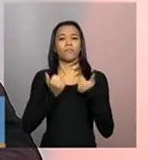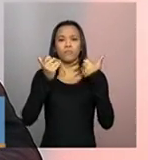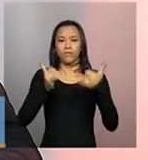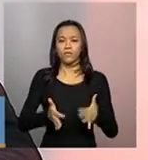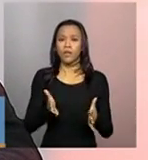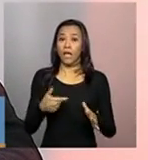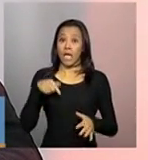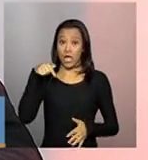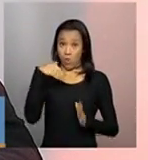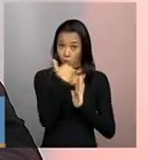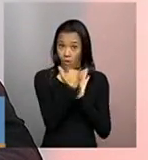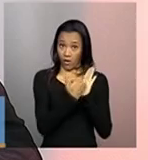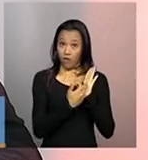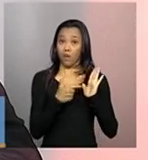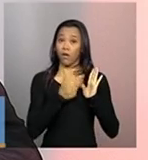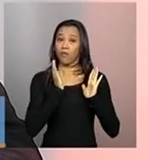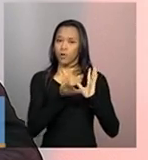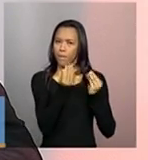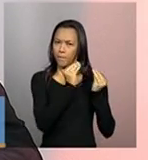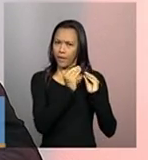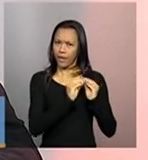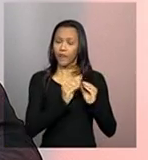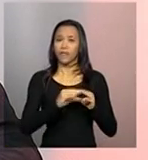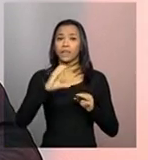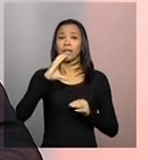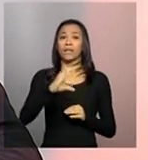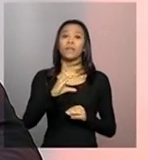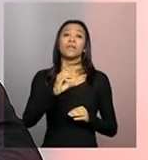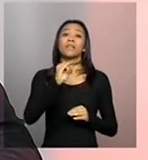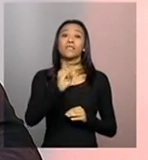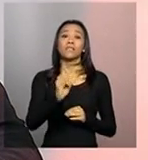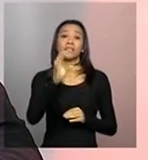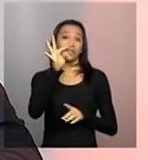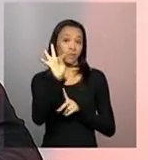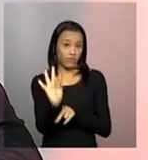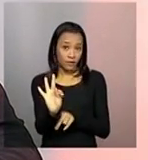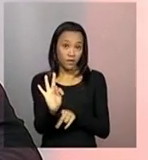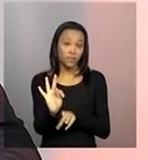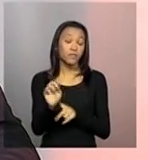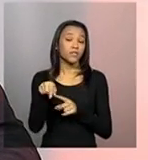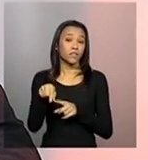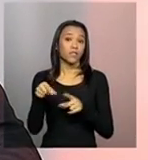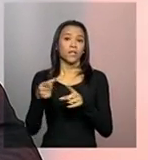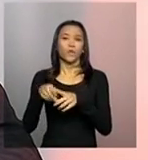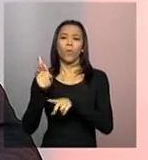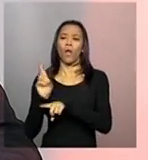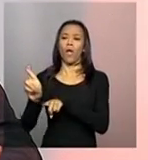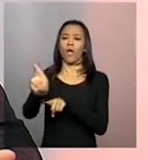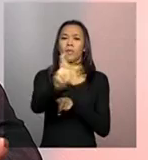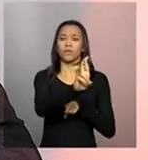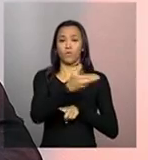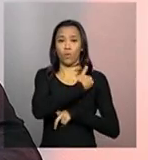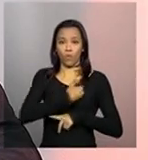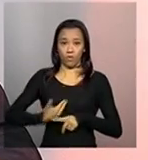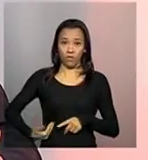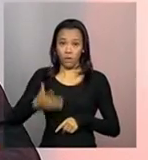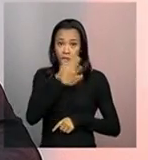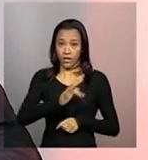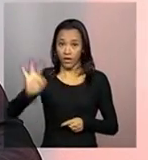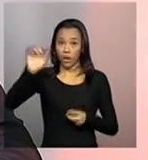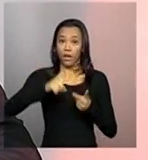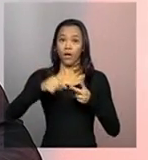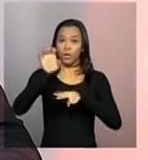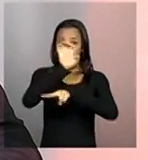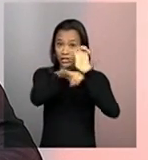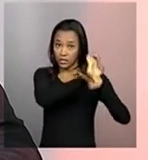ele foi pactuado na CIT, que é a nossa Comissão Intergestora Estripatite, então, com representantes do governo federal, dos governos estaduais e dos